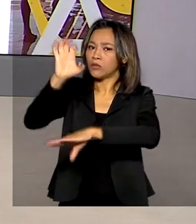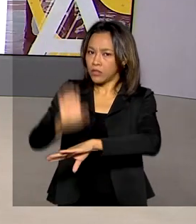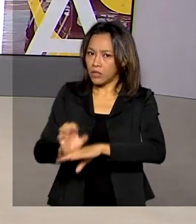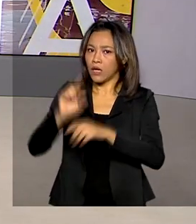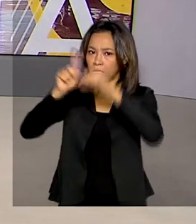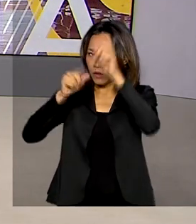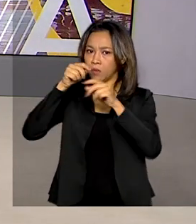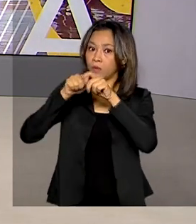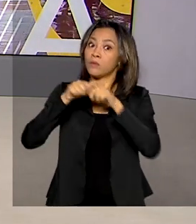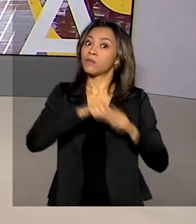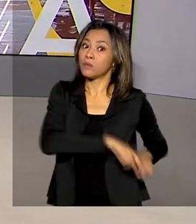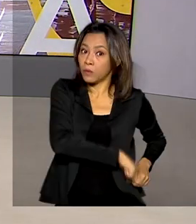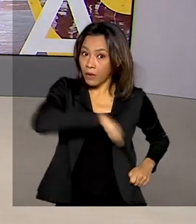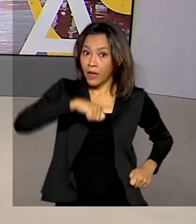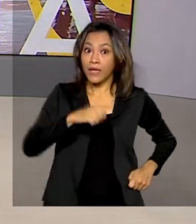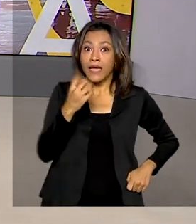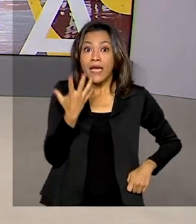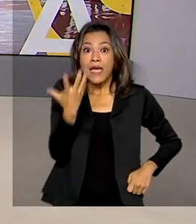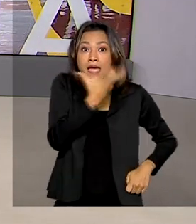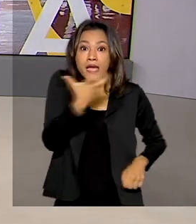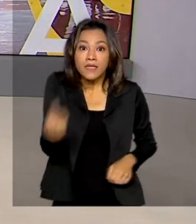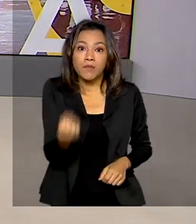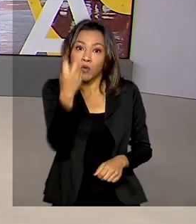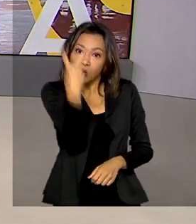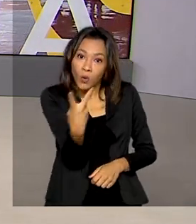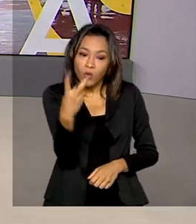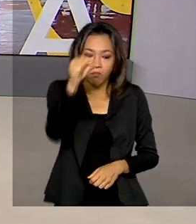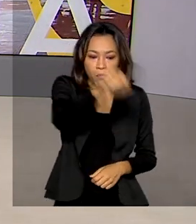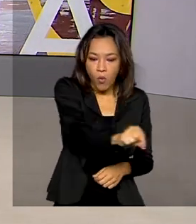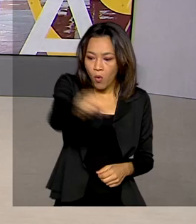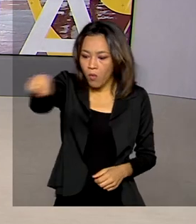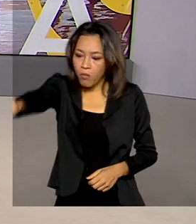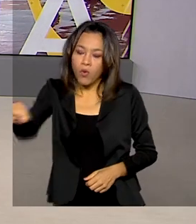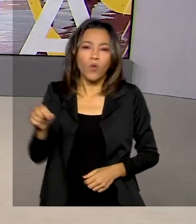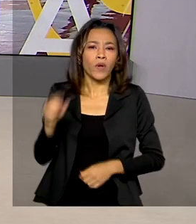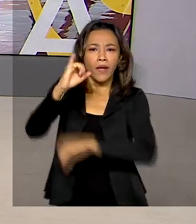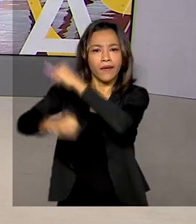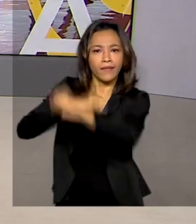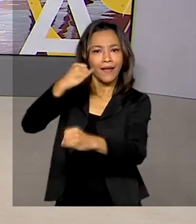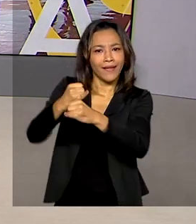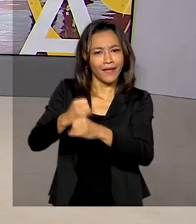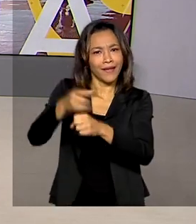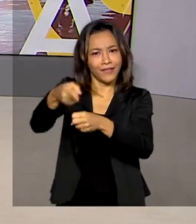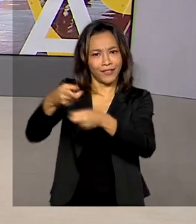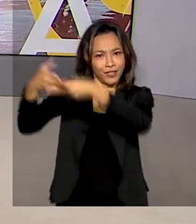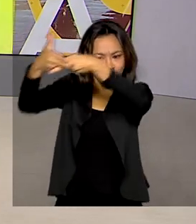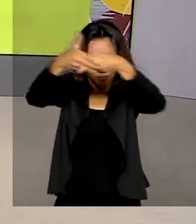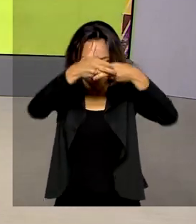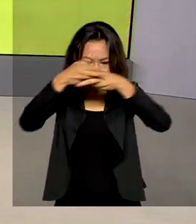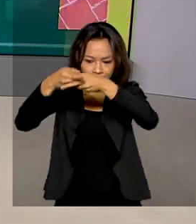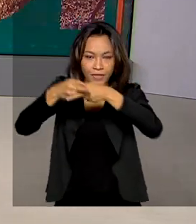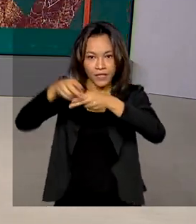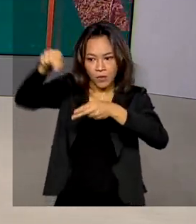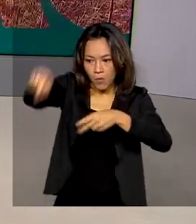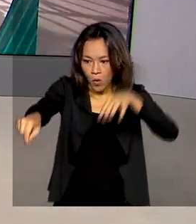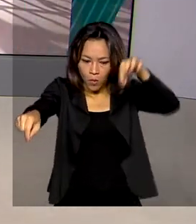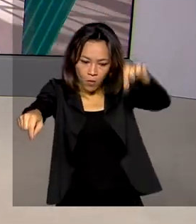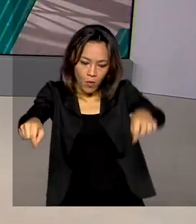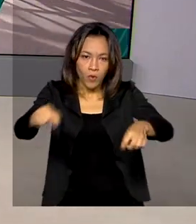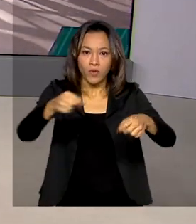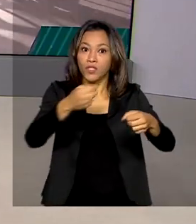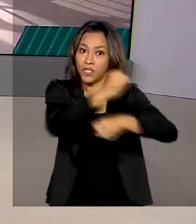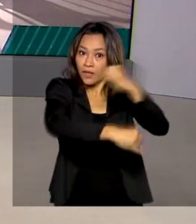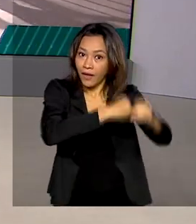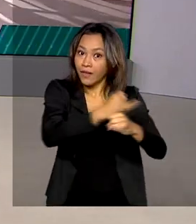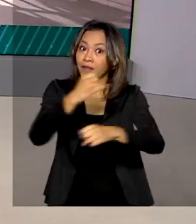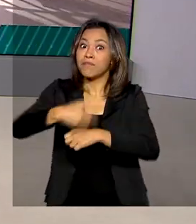dois pontos de conexão de internet banda larga via satélite do programa Wi-Fi Brasil. Os pontos vão beneficiar mais